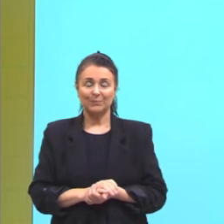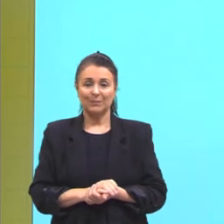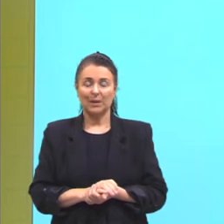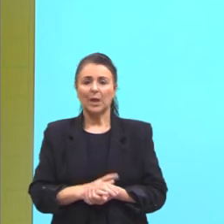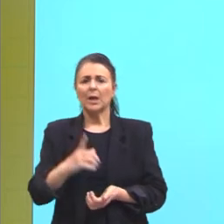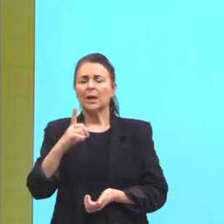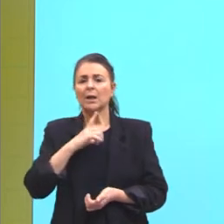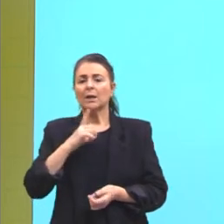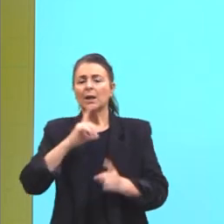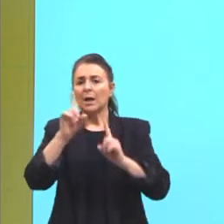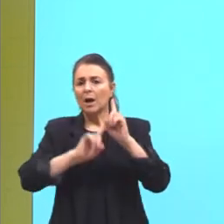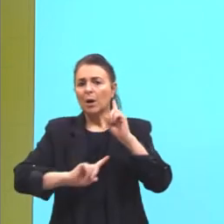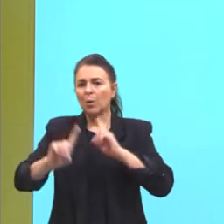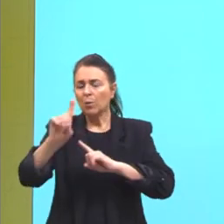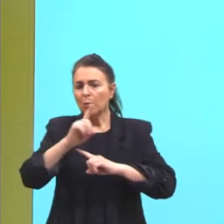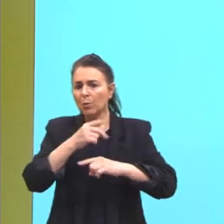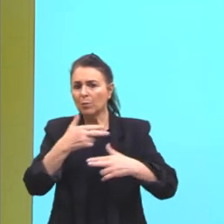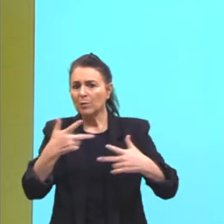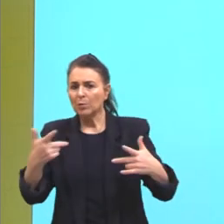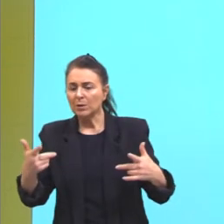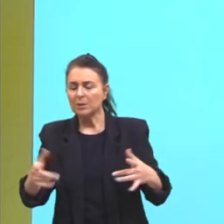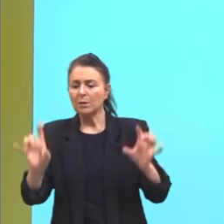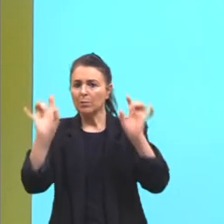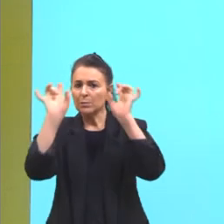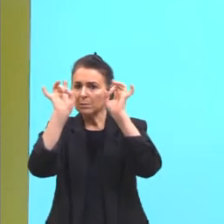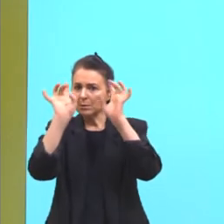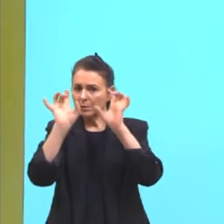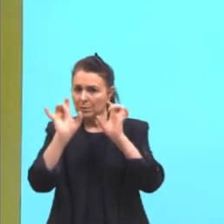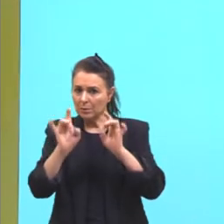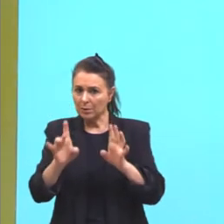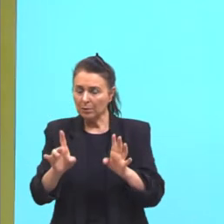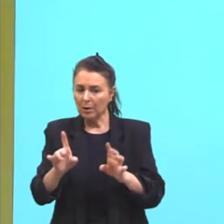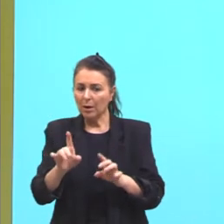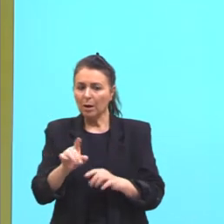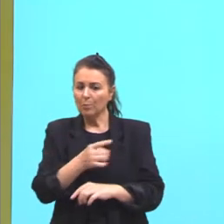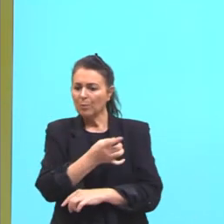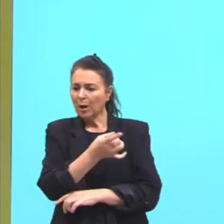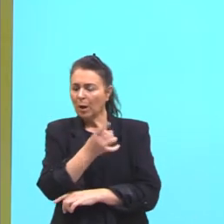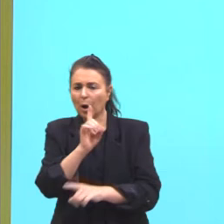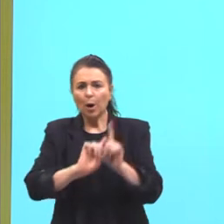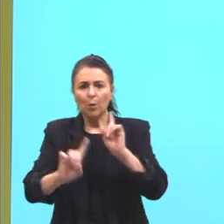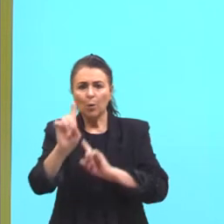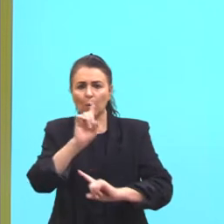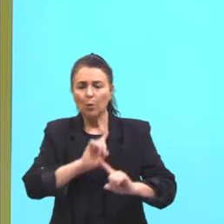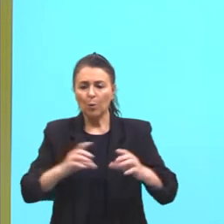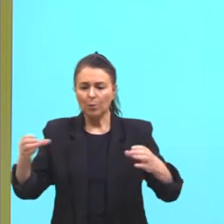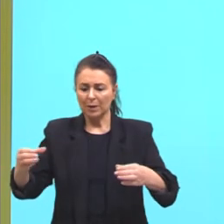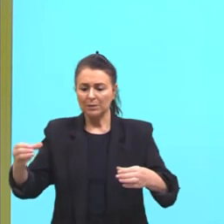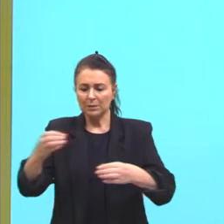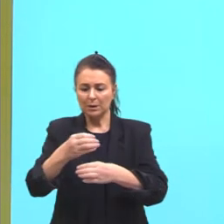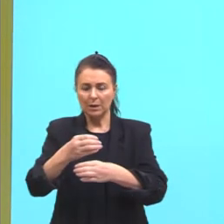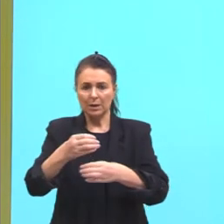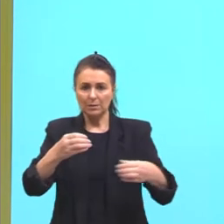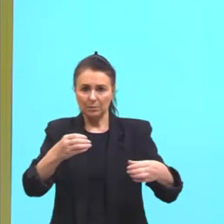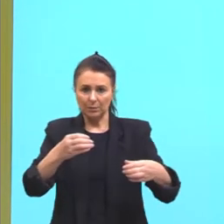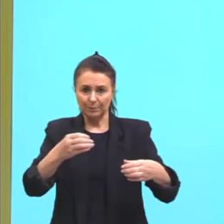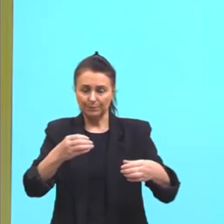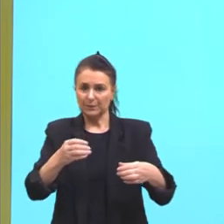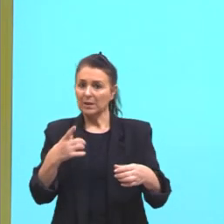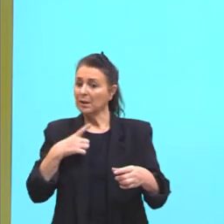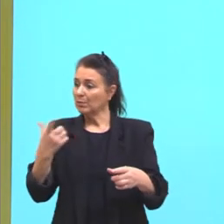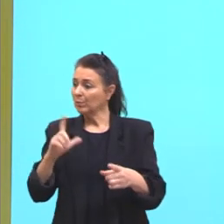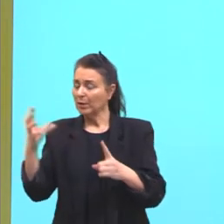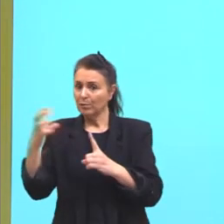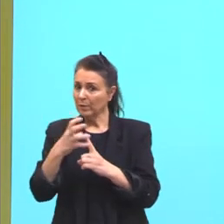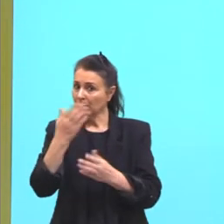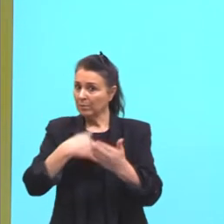Existem alguns fatores que são específicos para algumas reações, que eles não influenciam todas as reações, como estes quatro